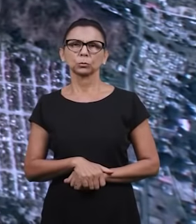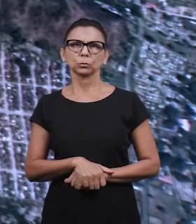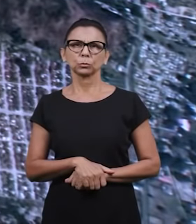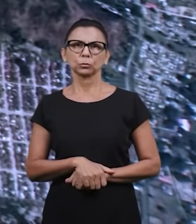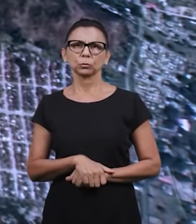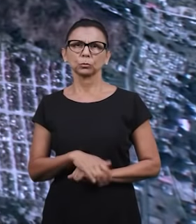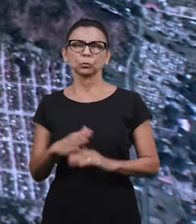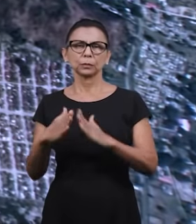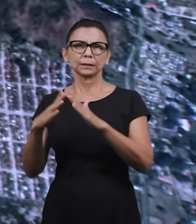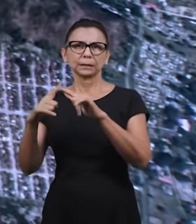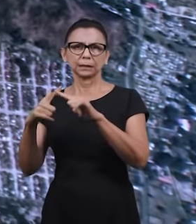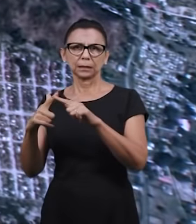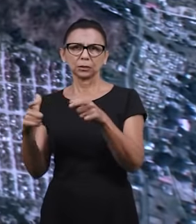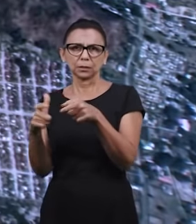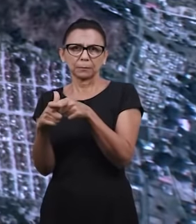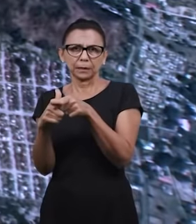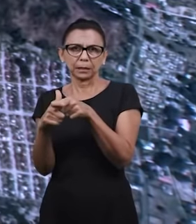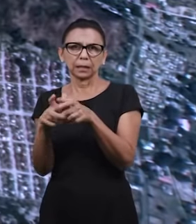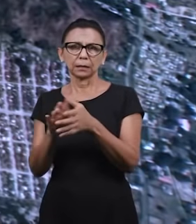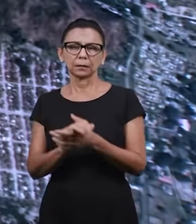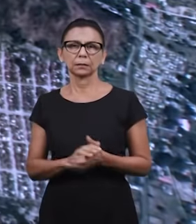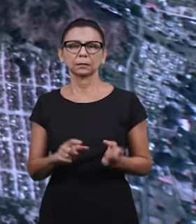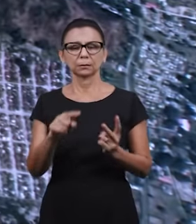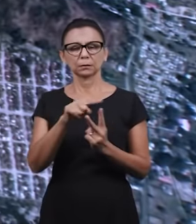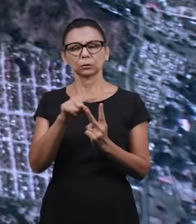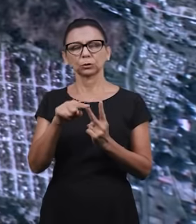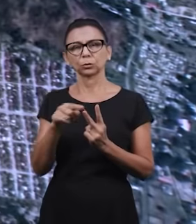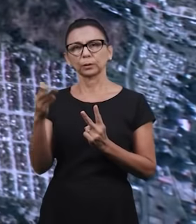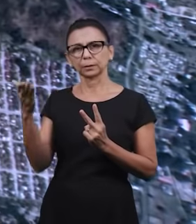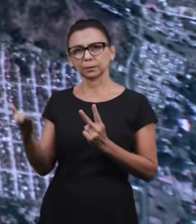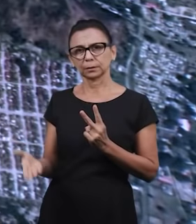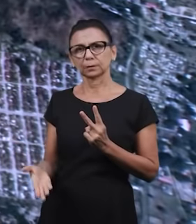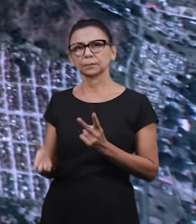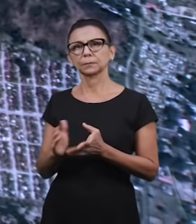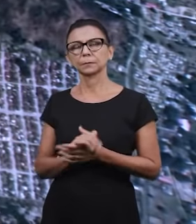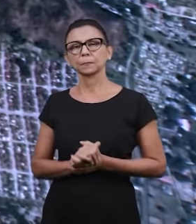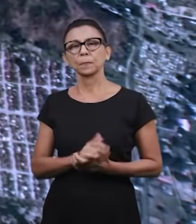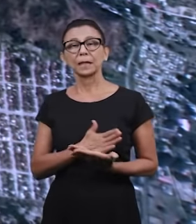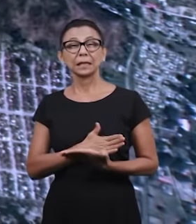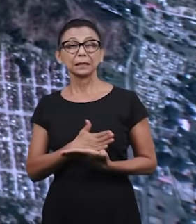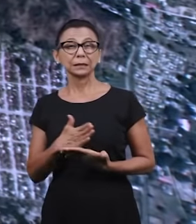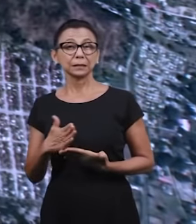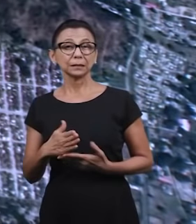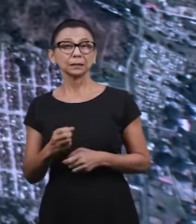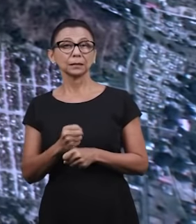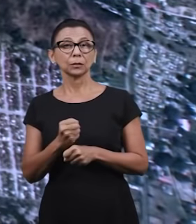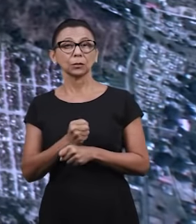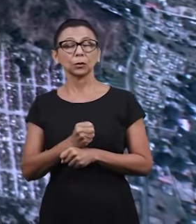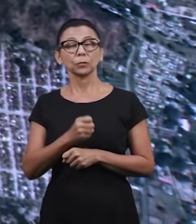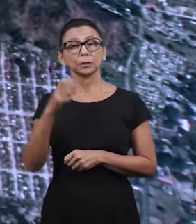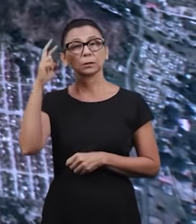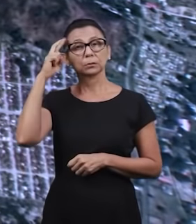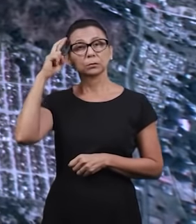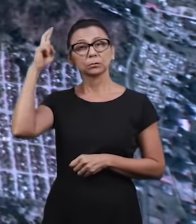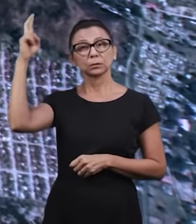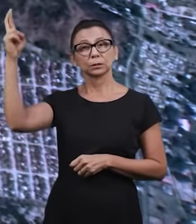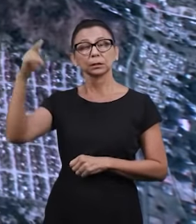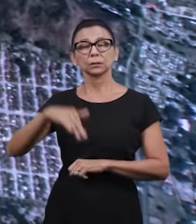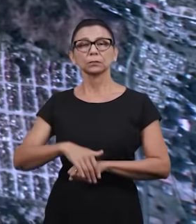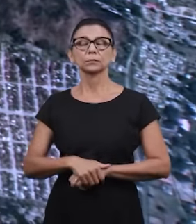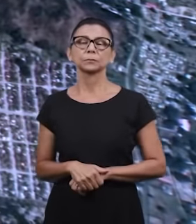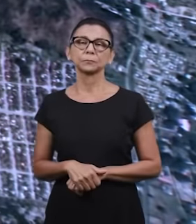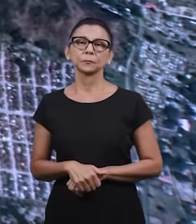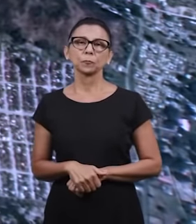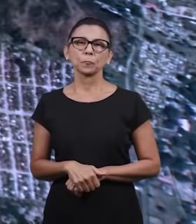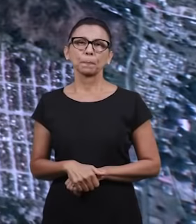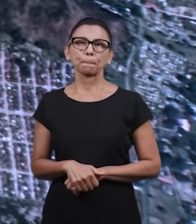Rúlia e também Padiar. É outro local onde temos ali esse trabalho, além de um balneário chamado